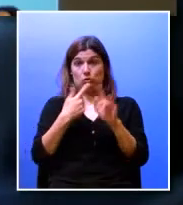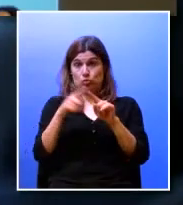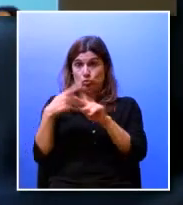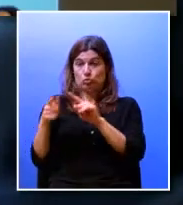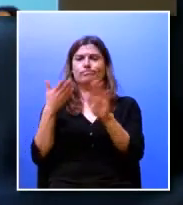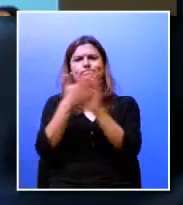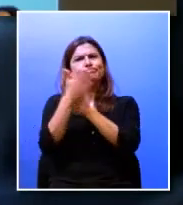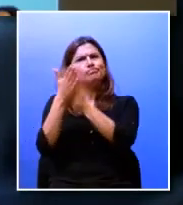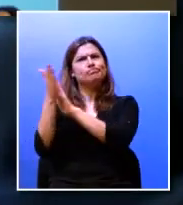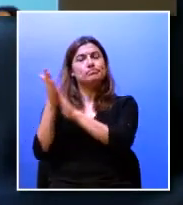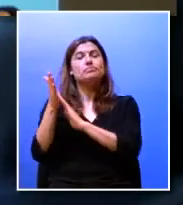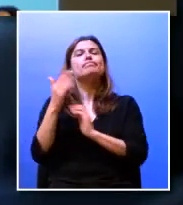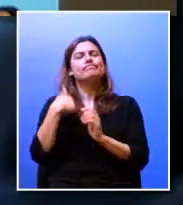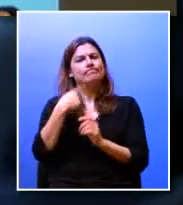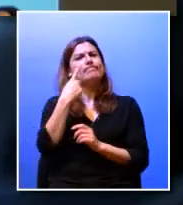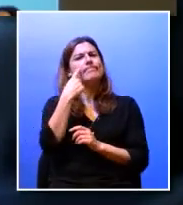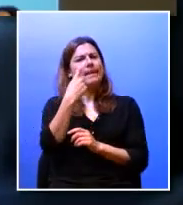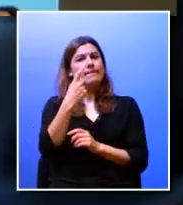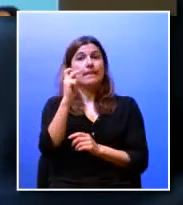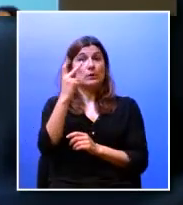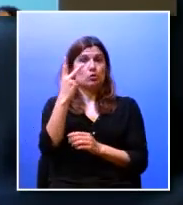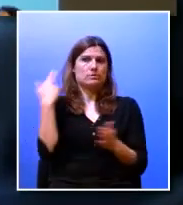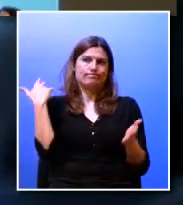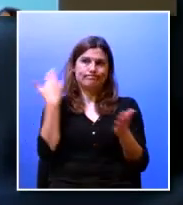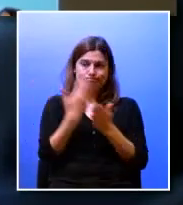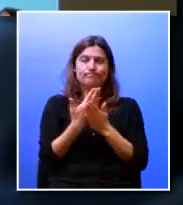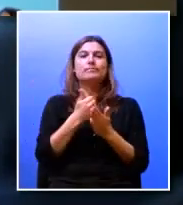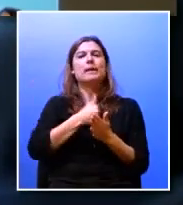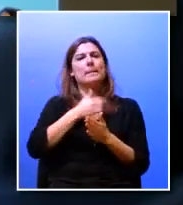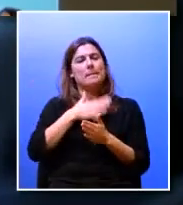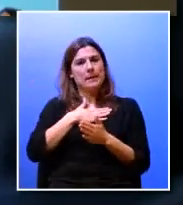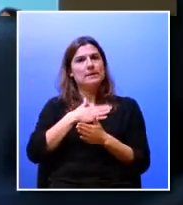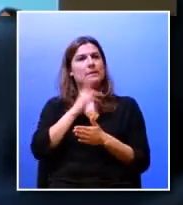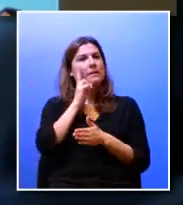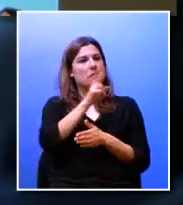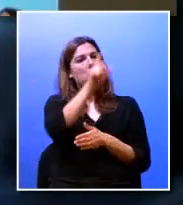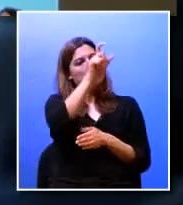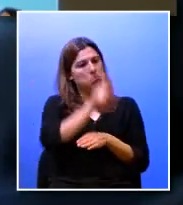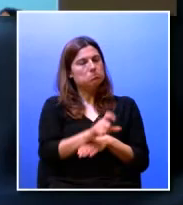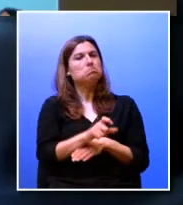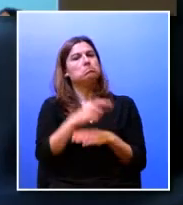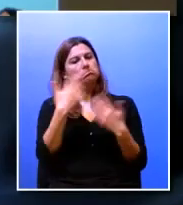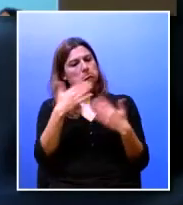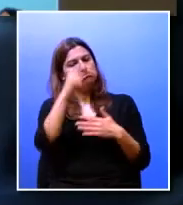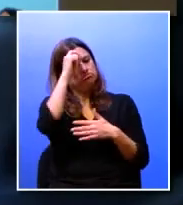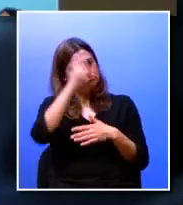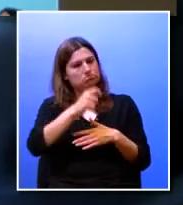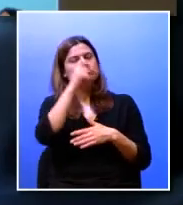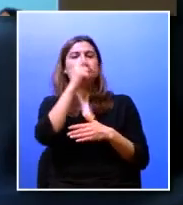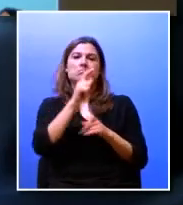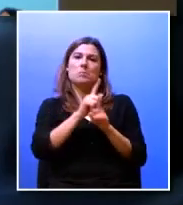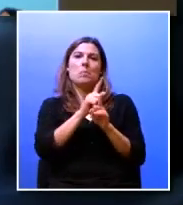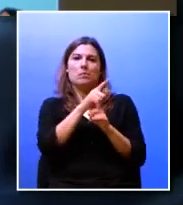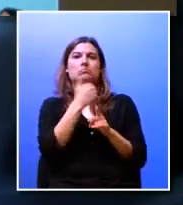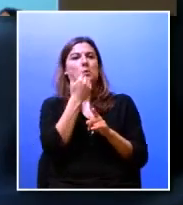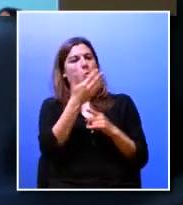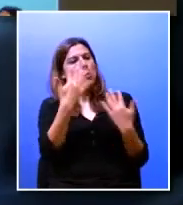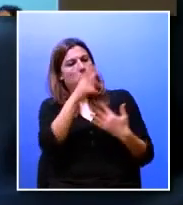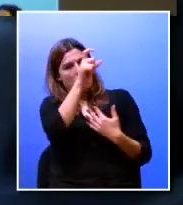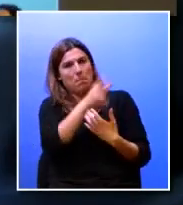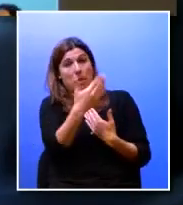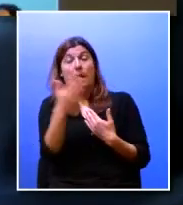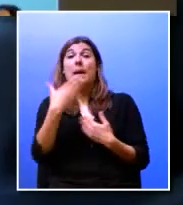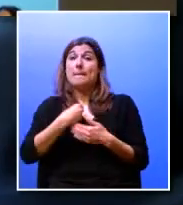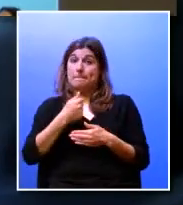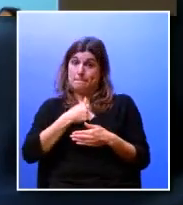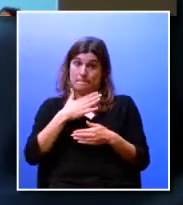vários anos para cá de facto que as empresas olham com muita pertencia para isto ou seja as empresas que acolhem os nossos alunos